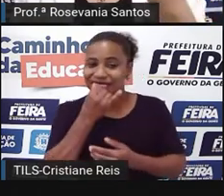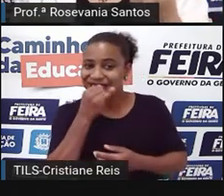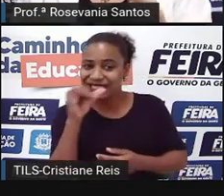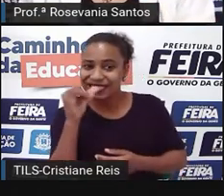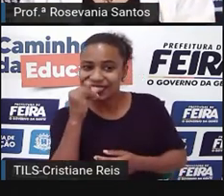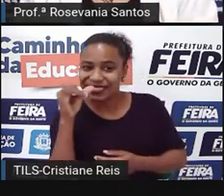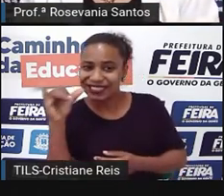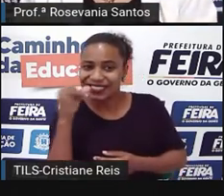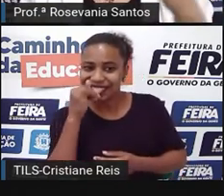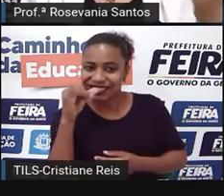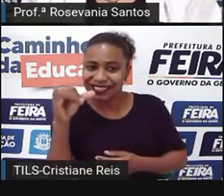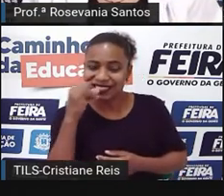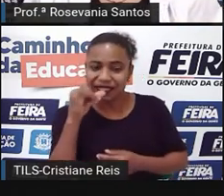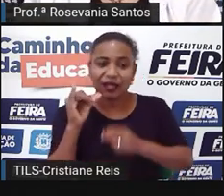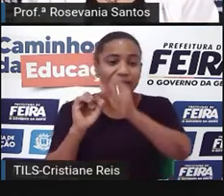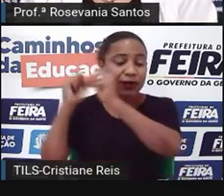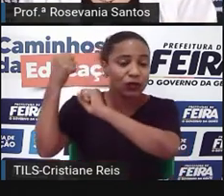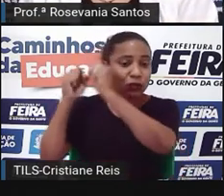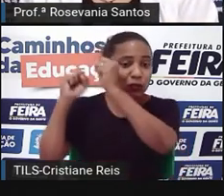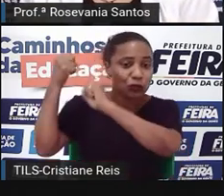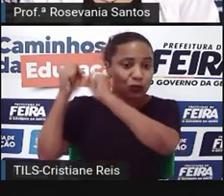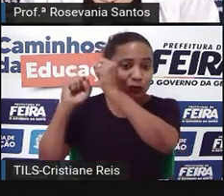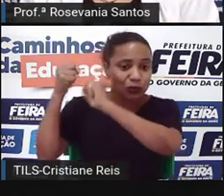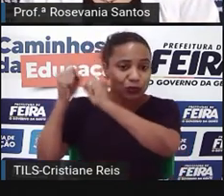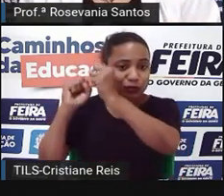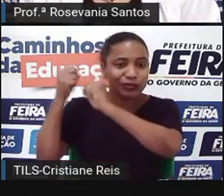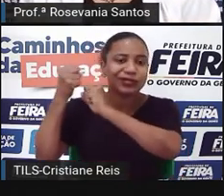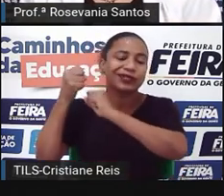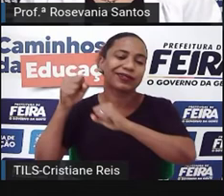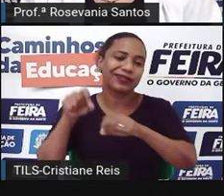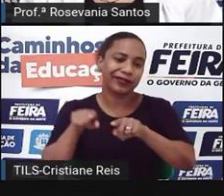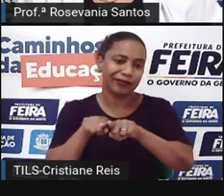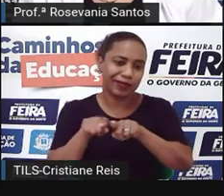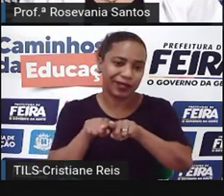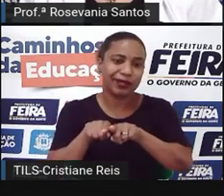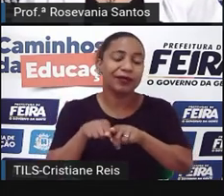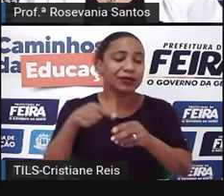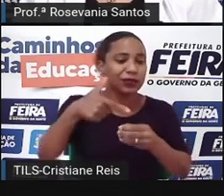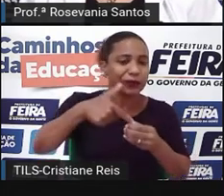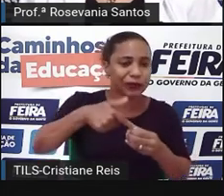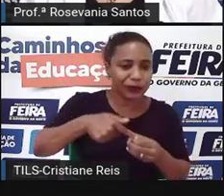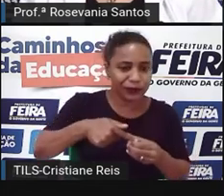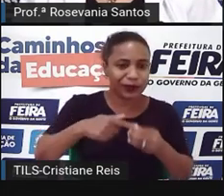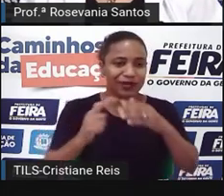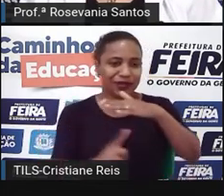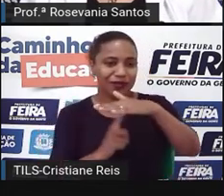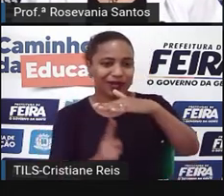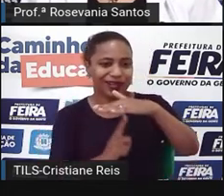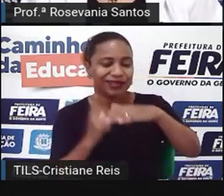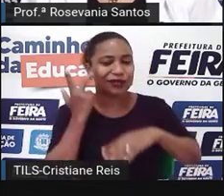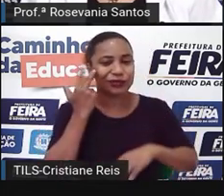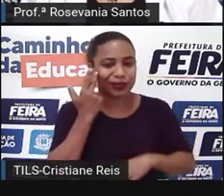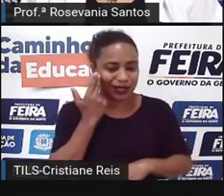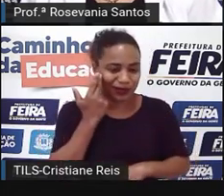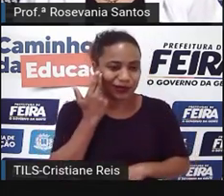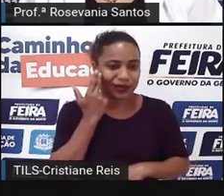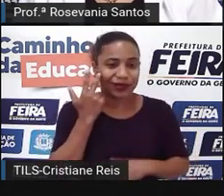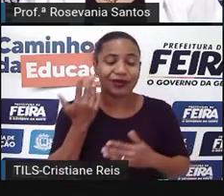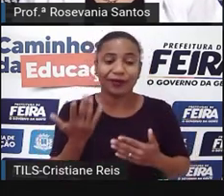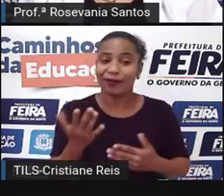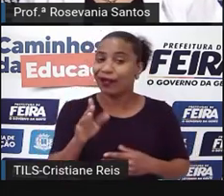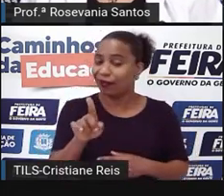de indústrias que exijam esse tipo de combustível. E o petróleo, né? Que é também, né?